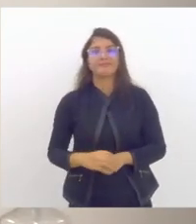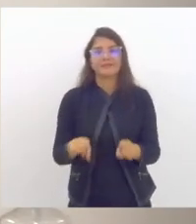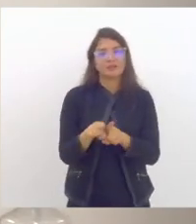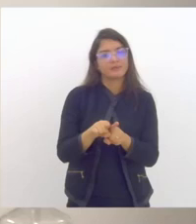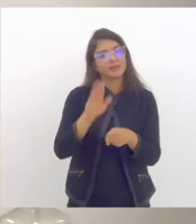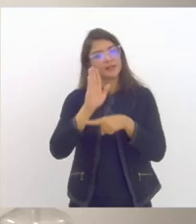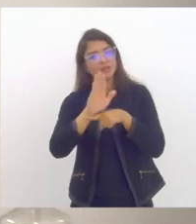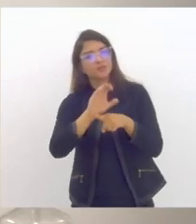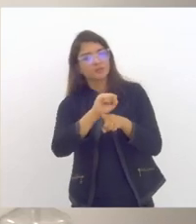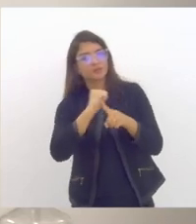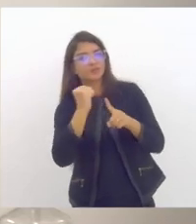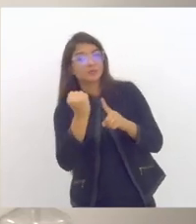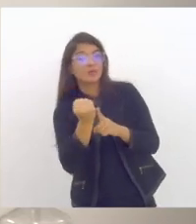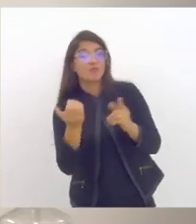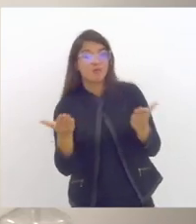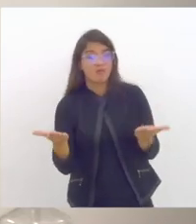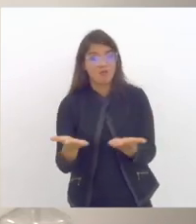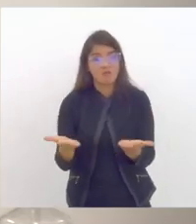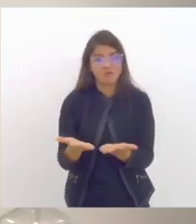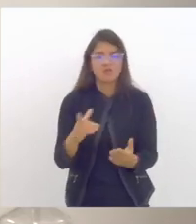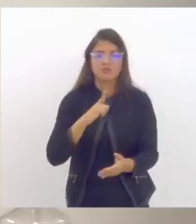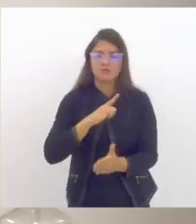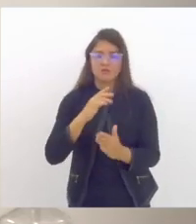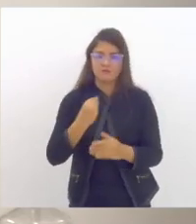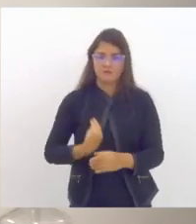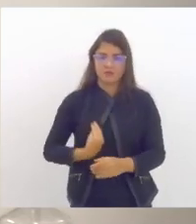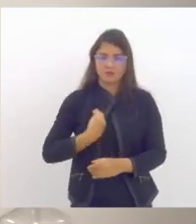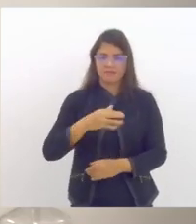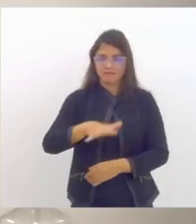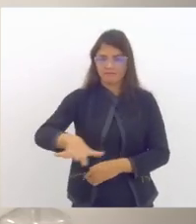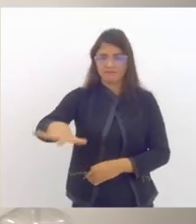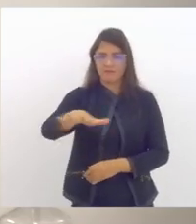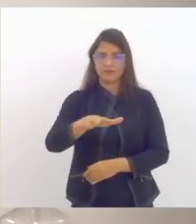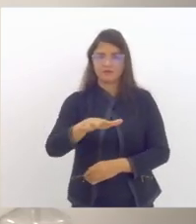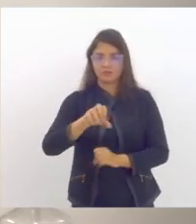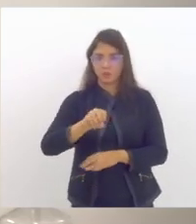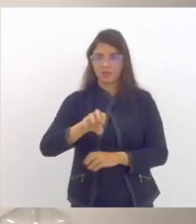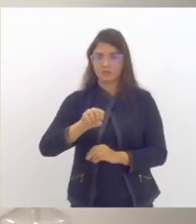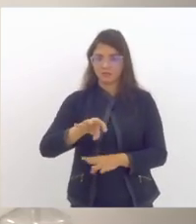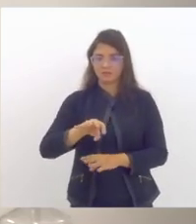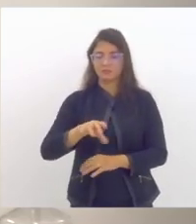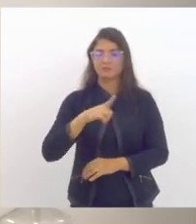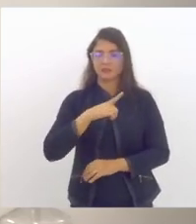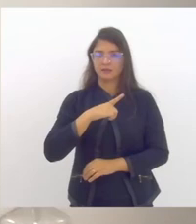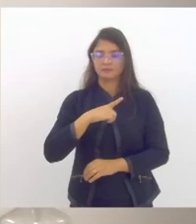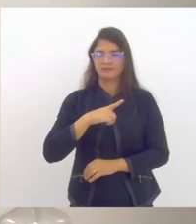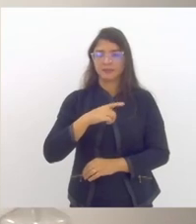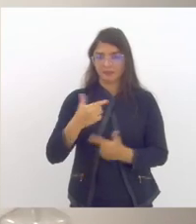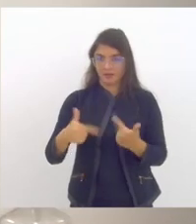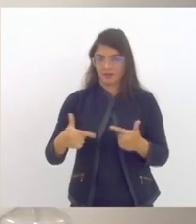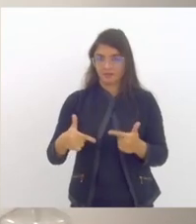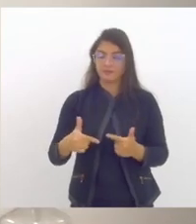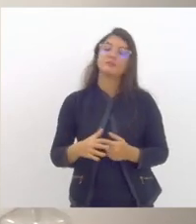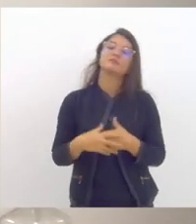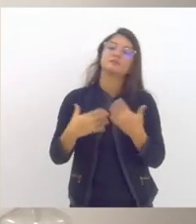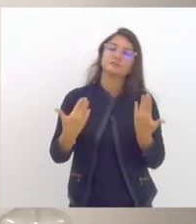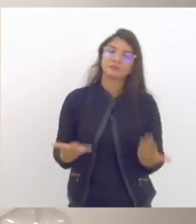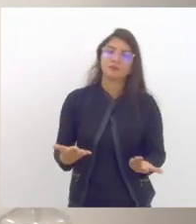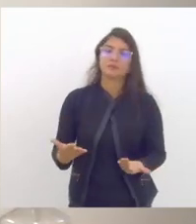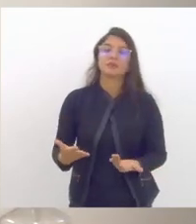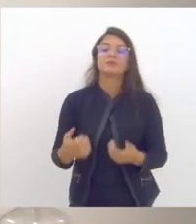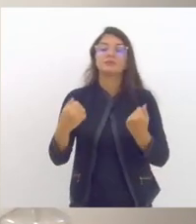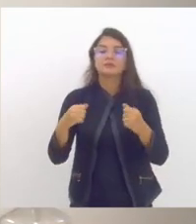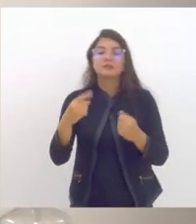assistentes sociais que hoje estão na rede para articulação com a rede de saúde